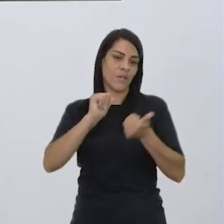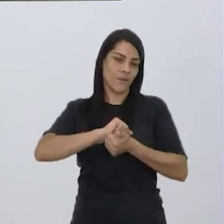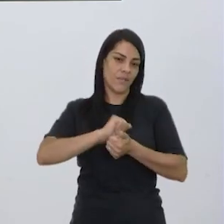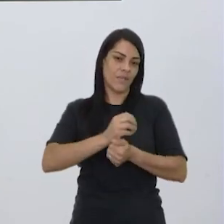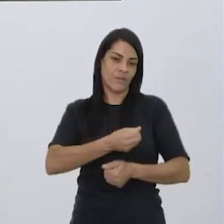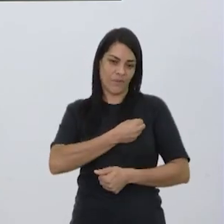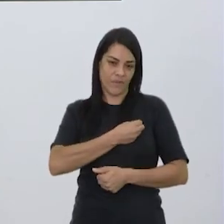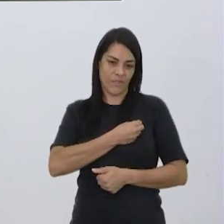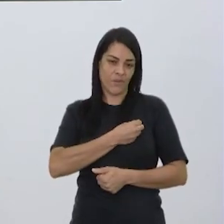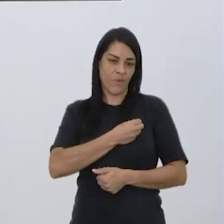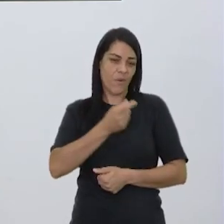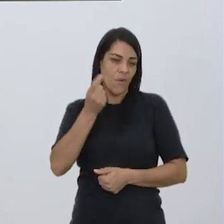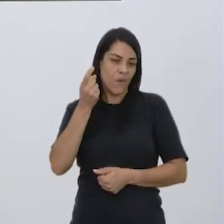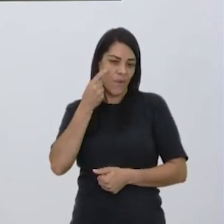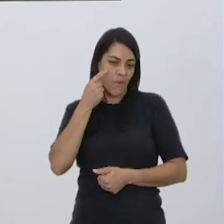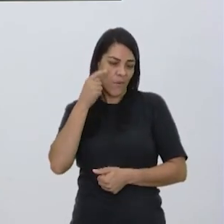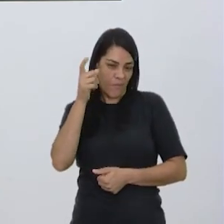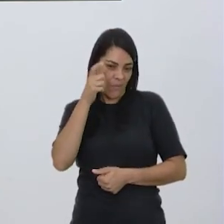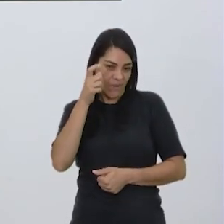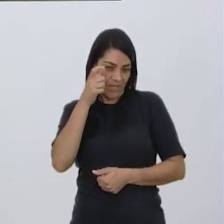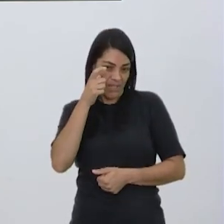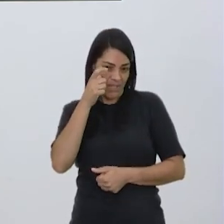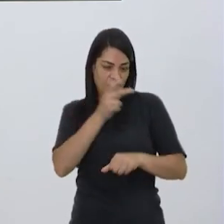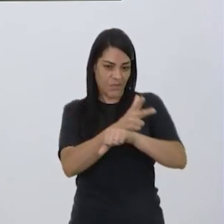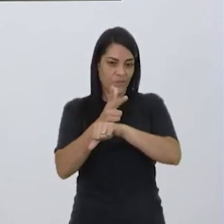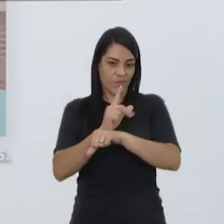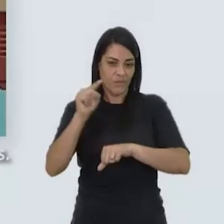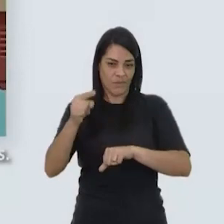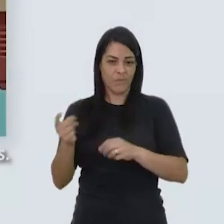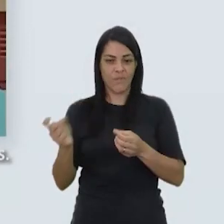assistir, então, ao vídeo e depois a gente volta para conversar um pouquinho. Vamos lá?